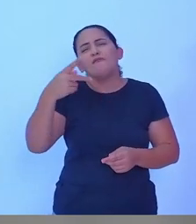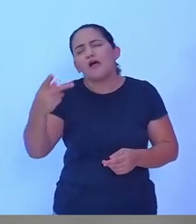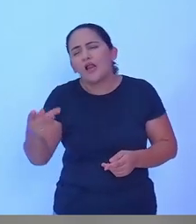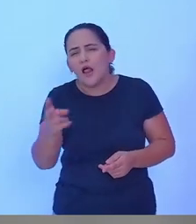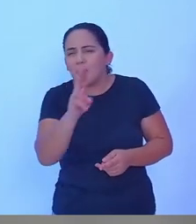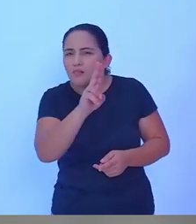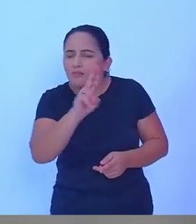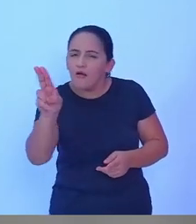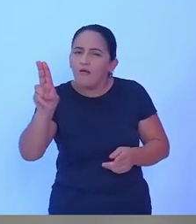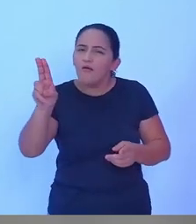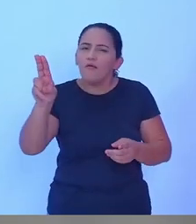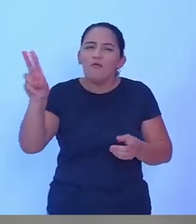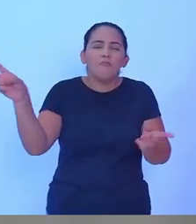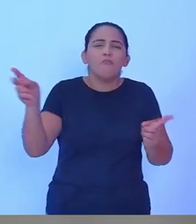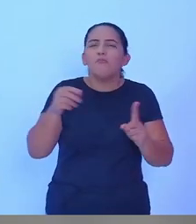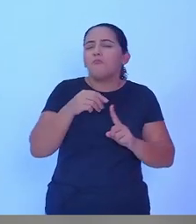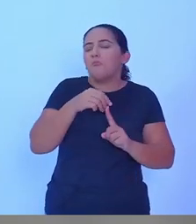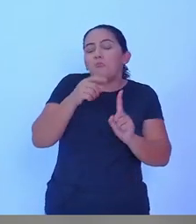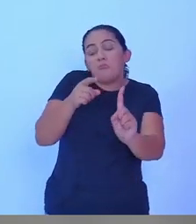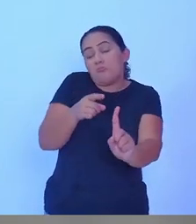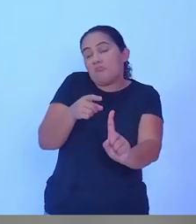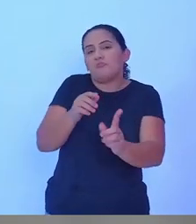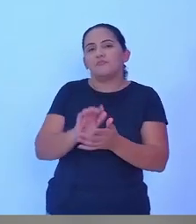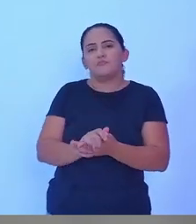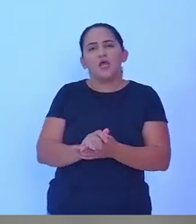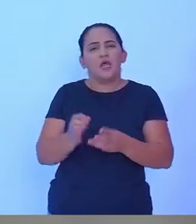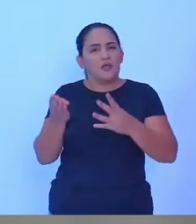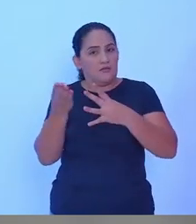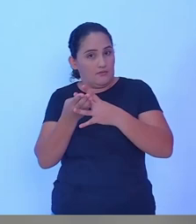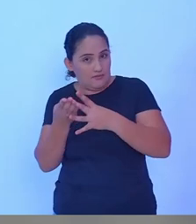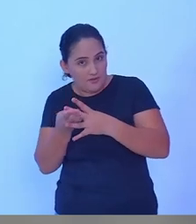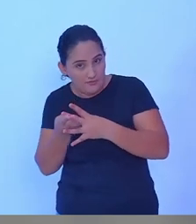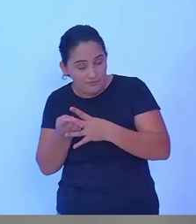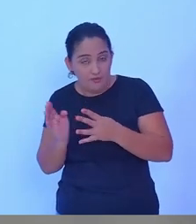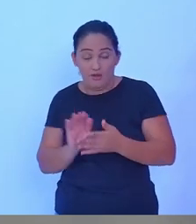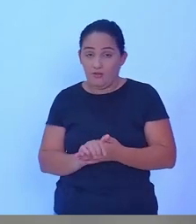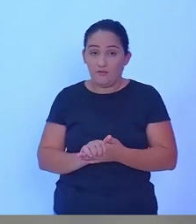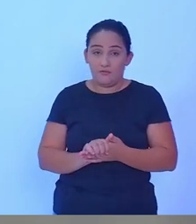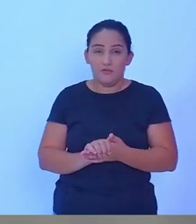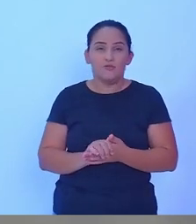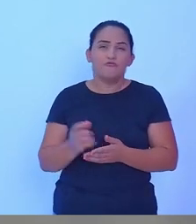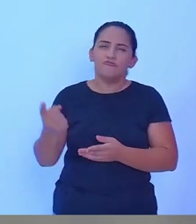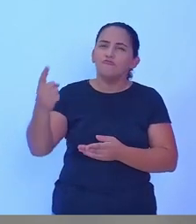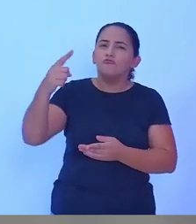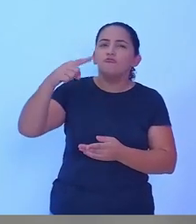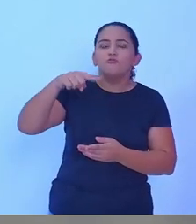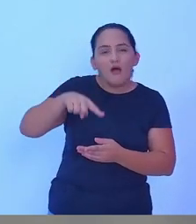três minutos. Depois eu vou dar um breve intervalo, mas logo em seguida,